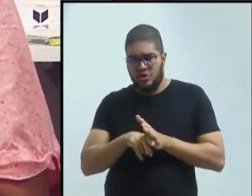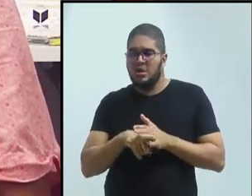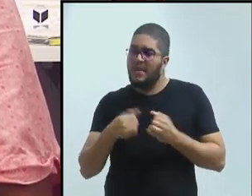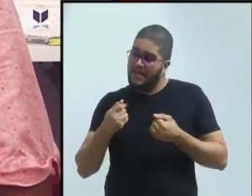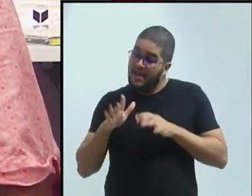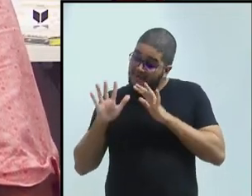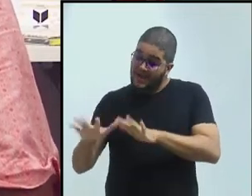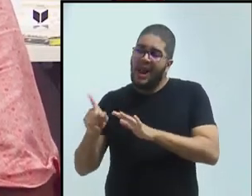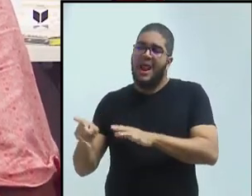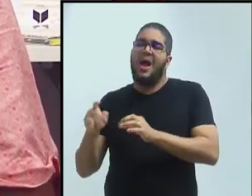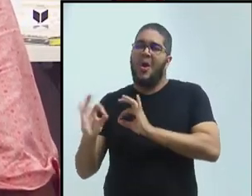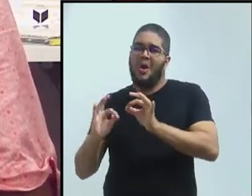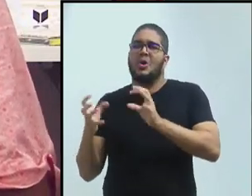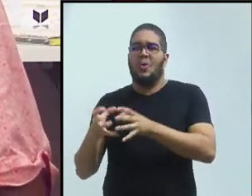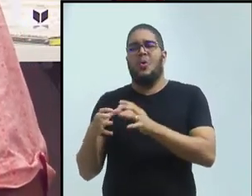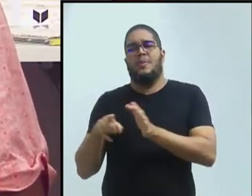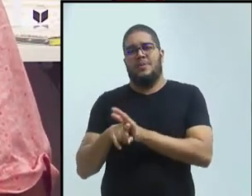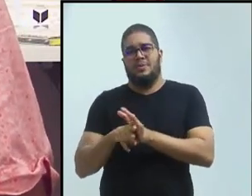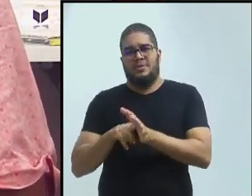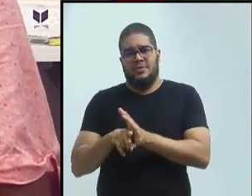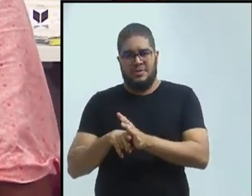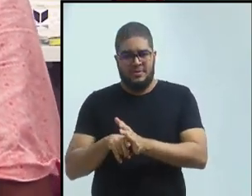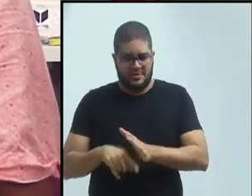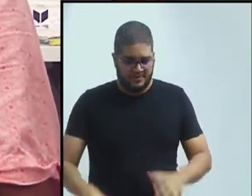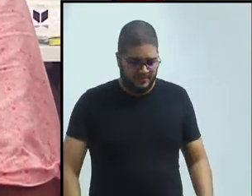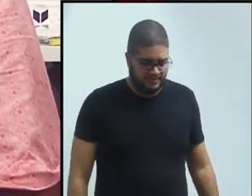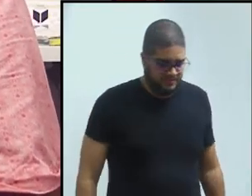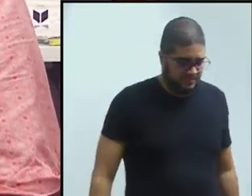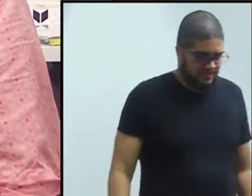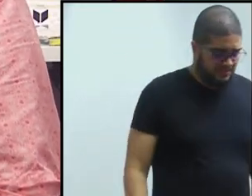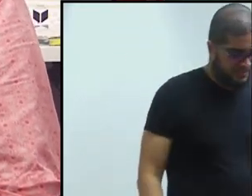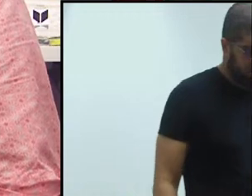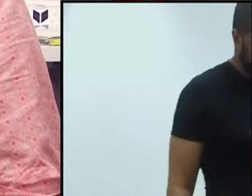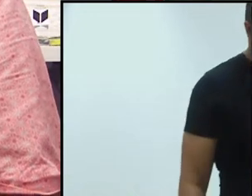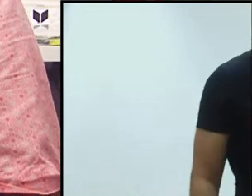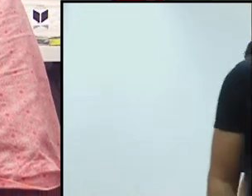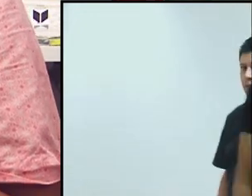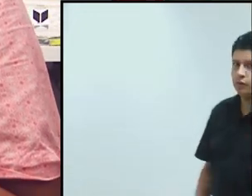organizar e tem que fazer a coisa começar a andar sozinha antes de você voltar.